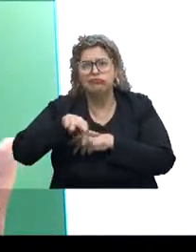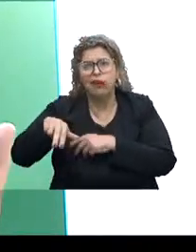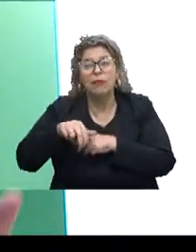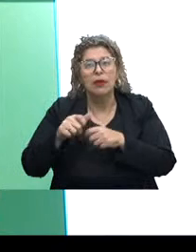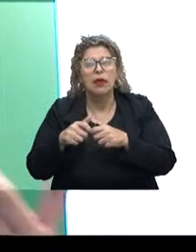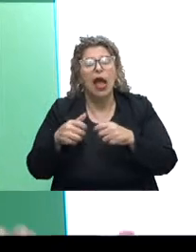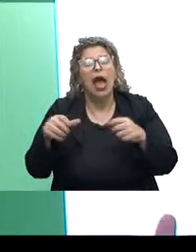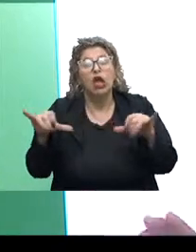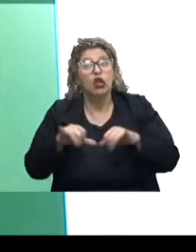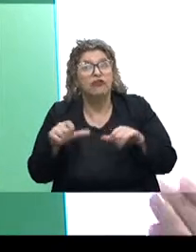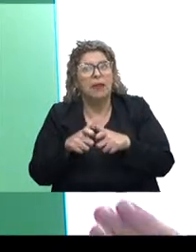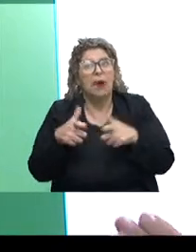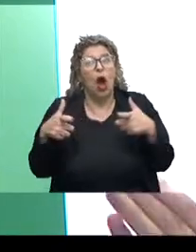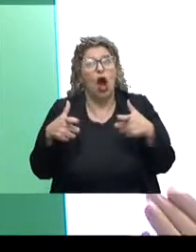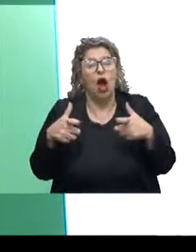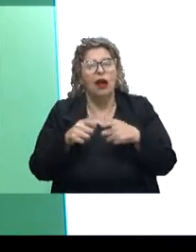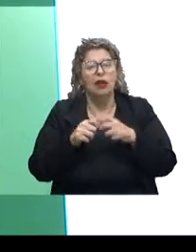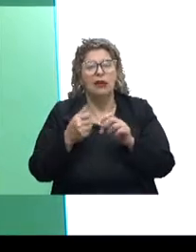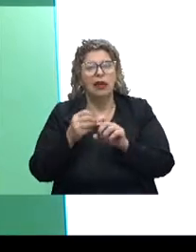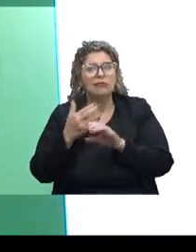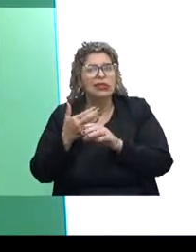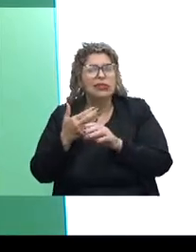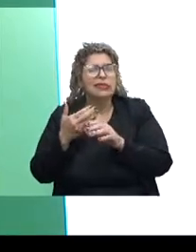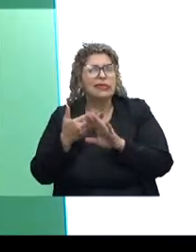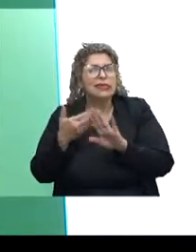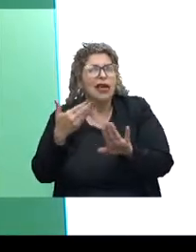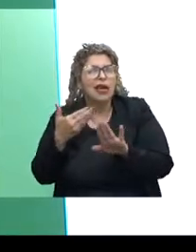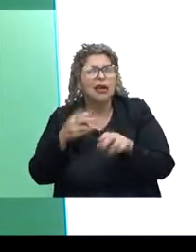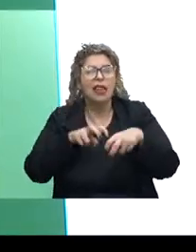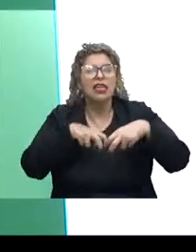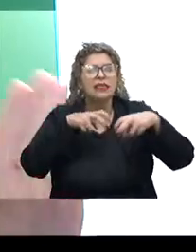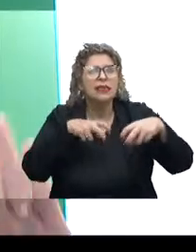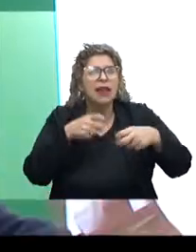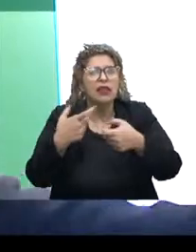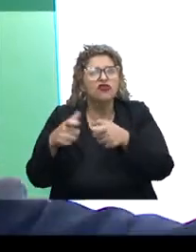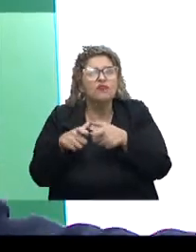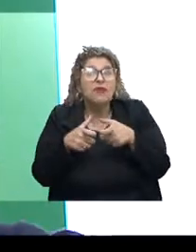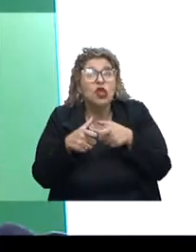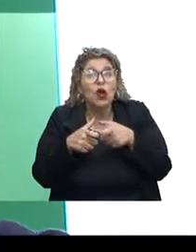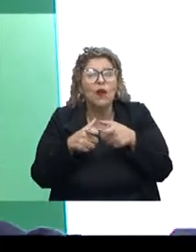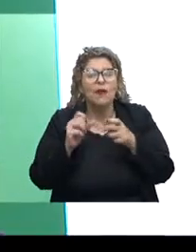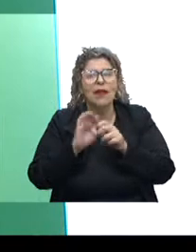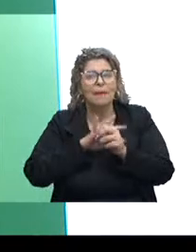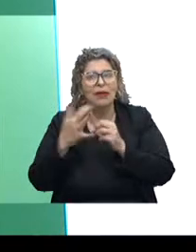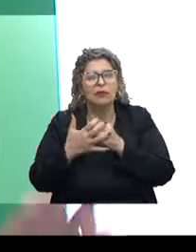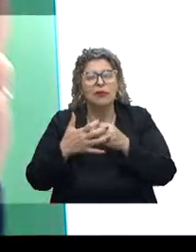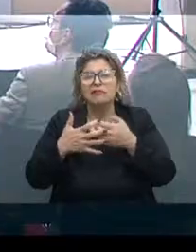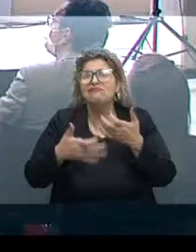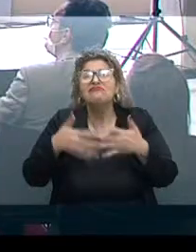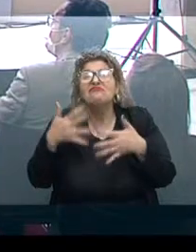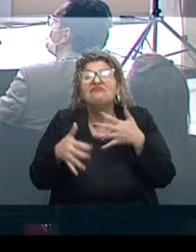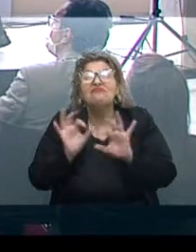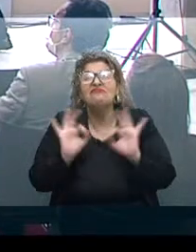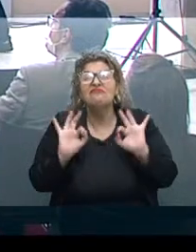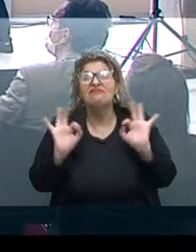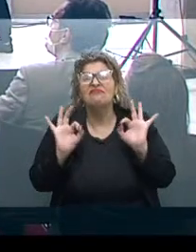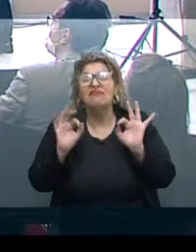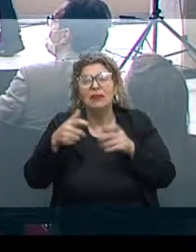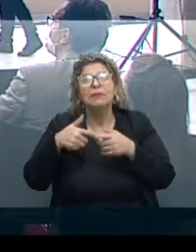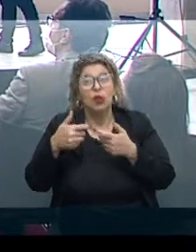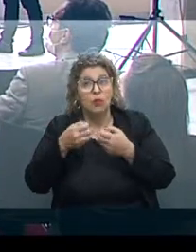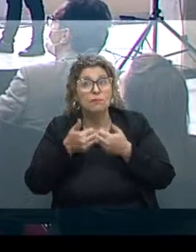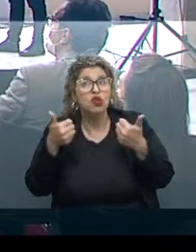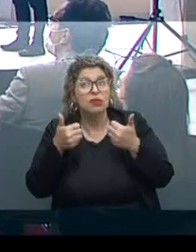é maior o sofrimento. Quando eu me distancio e vou mais para cidades de menor porte, a pandemia incomodou menos. É importante a gente ter isso em mente.